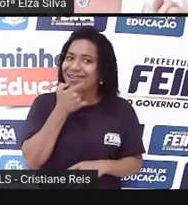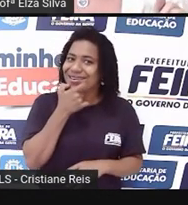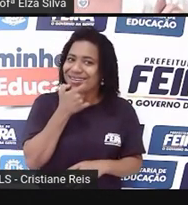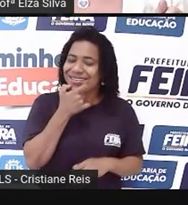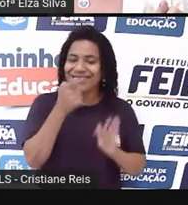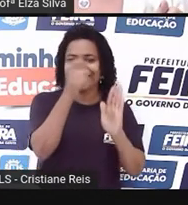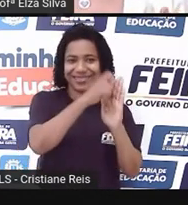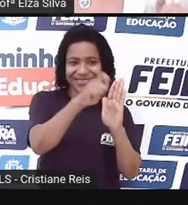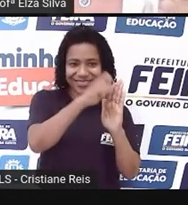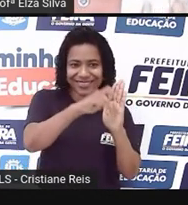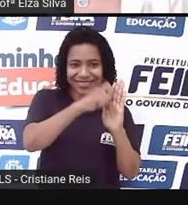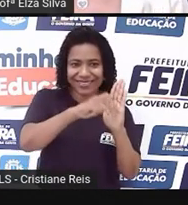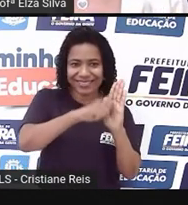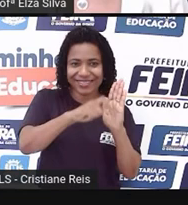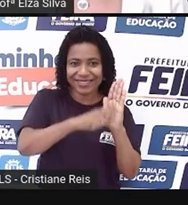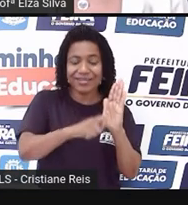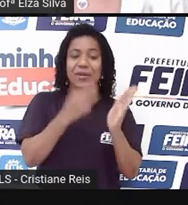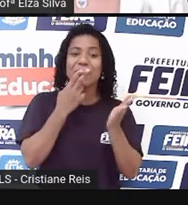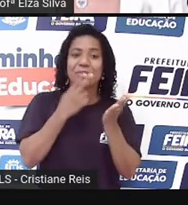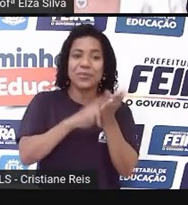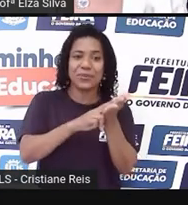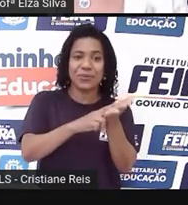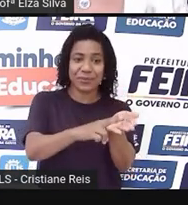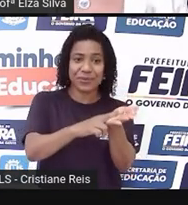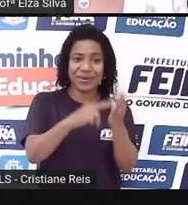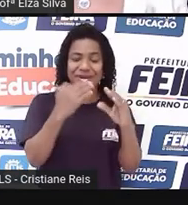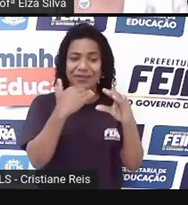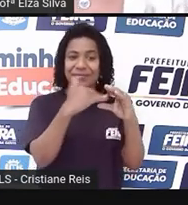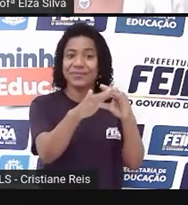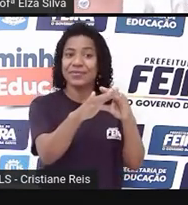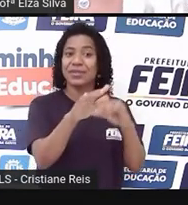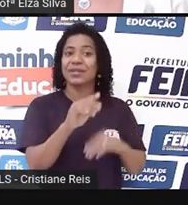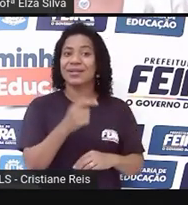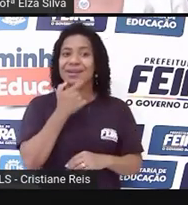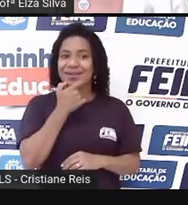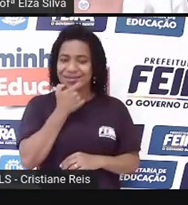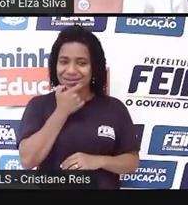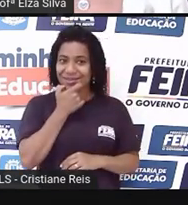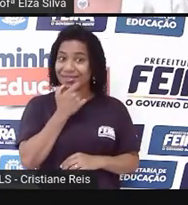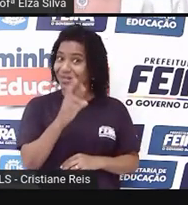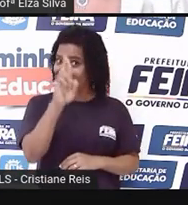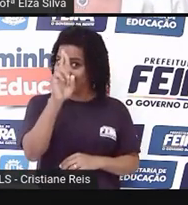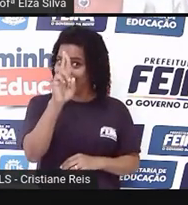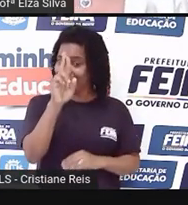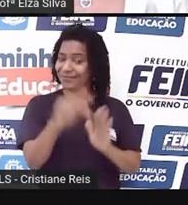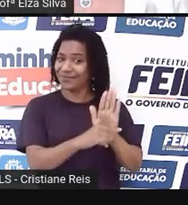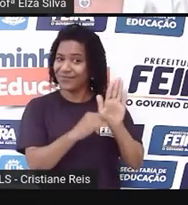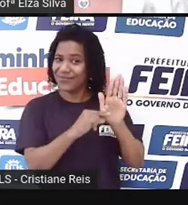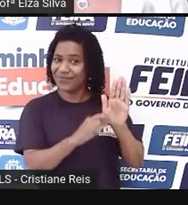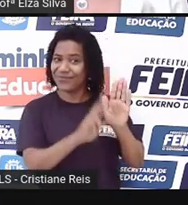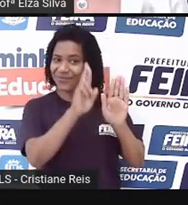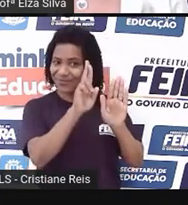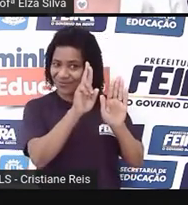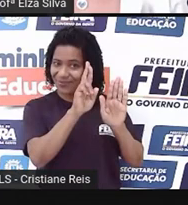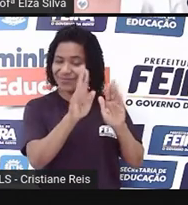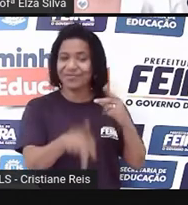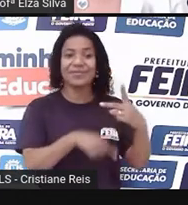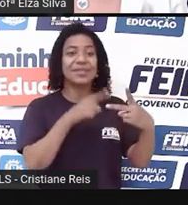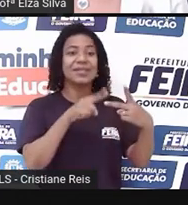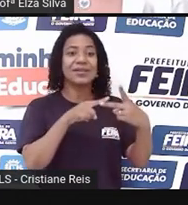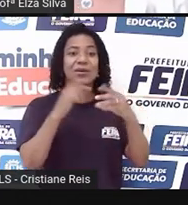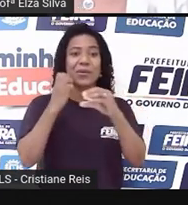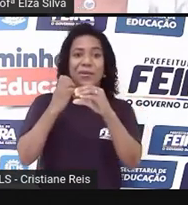de que aquele que envia cartas, ele é chamado em inglês de penpal. E aquele que envia e-mails é